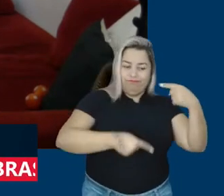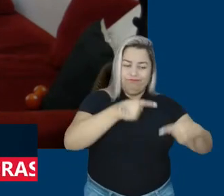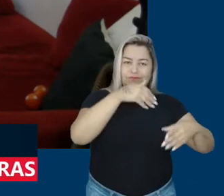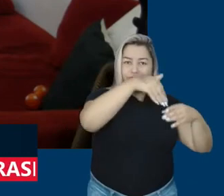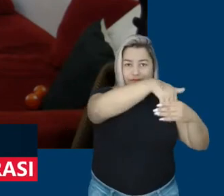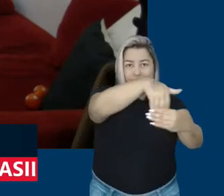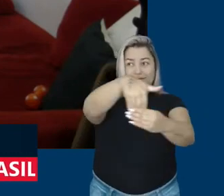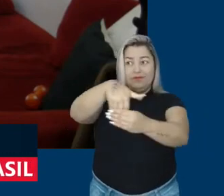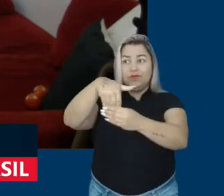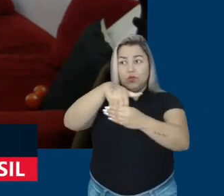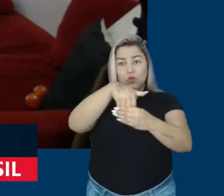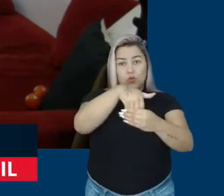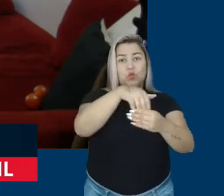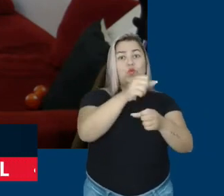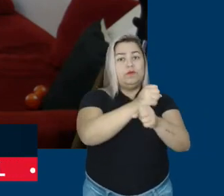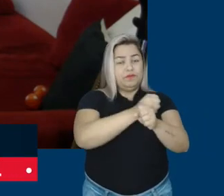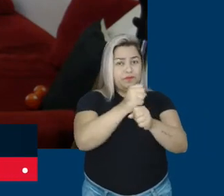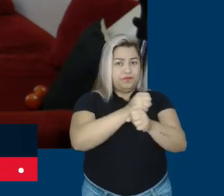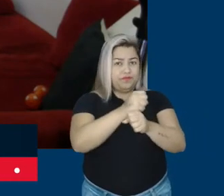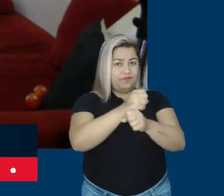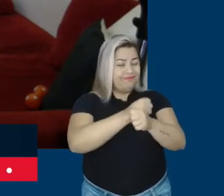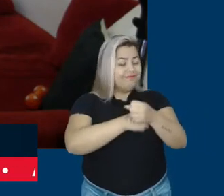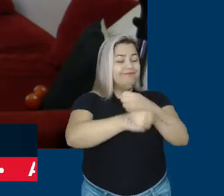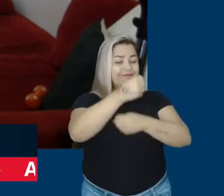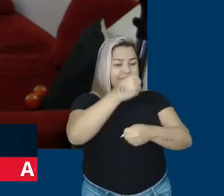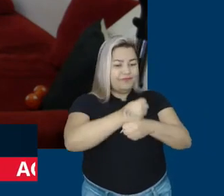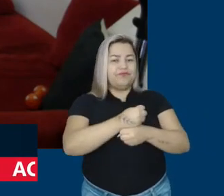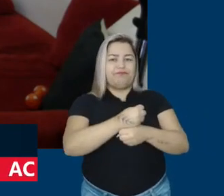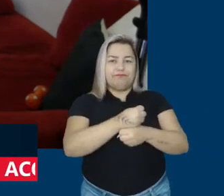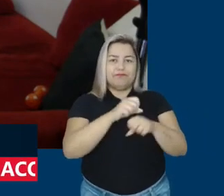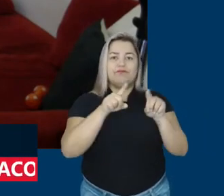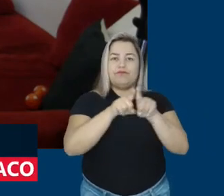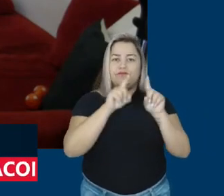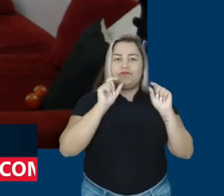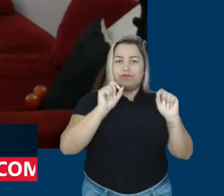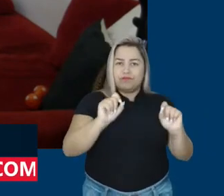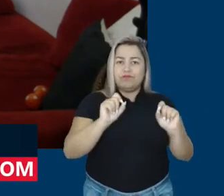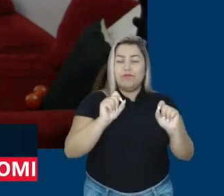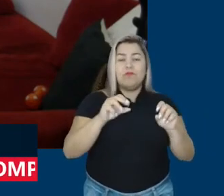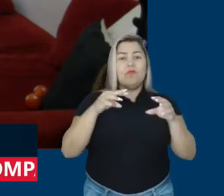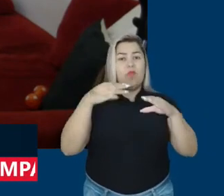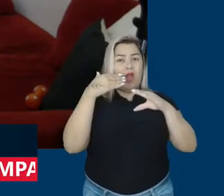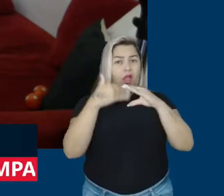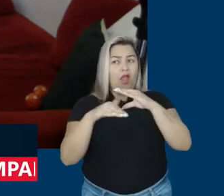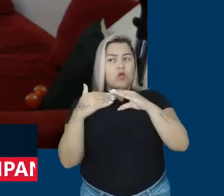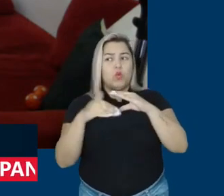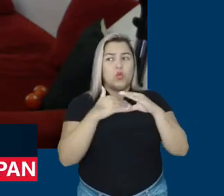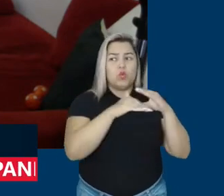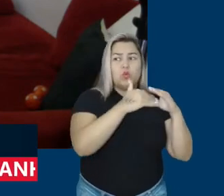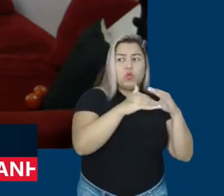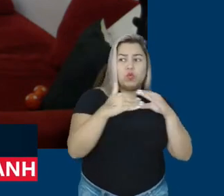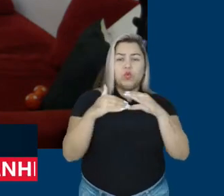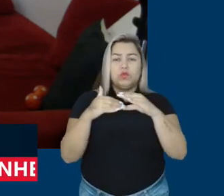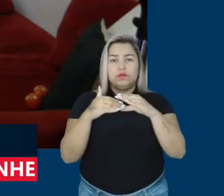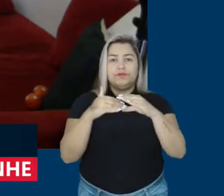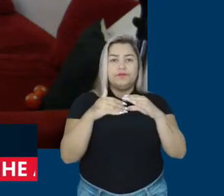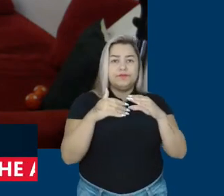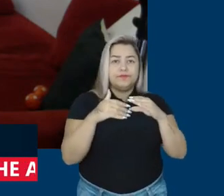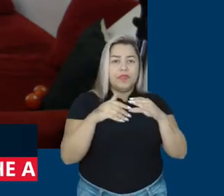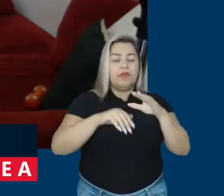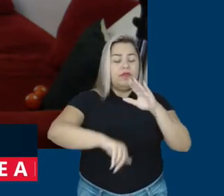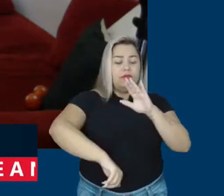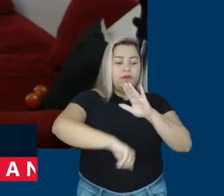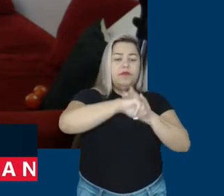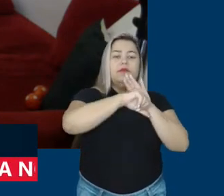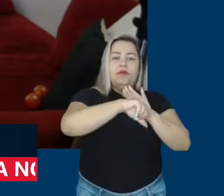eleições do ano passado e isso propiciou essa disparada das mensagens criminosas nas redes sociais, o que